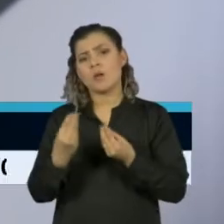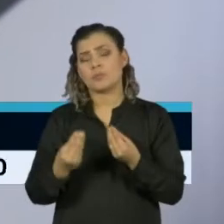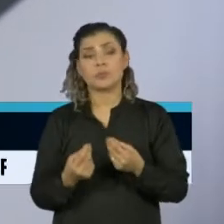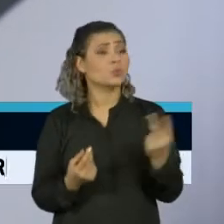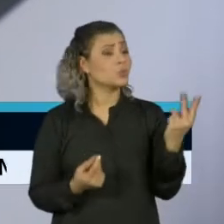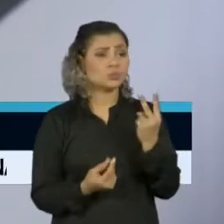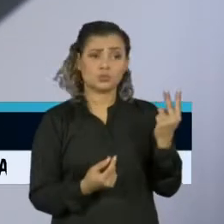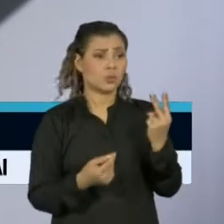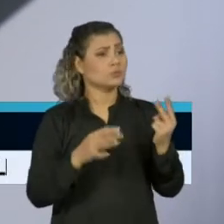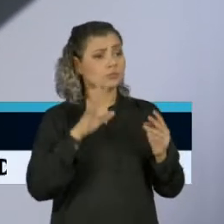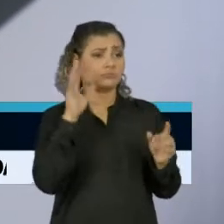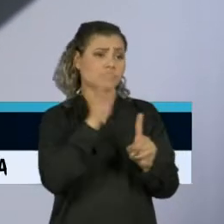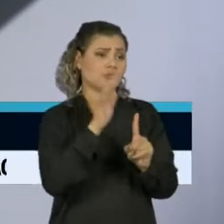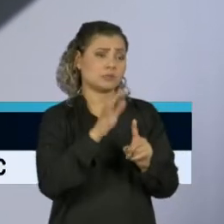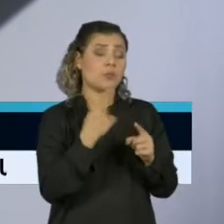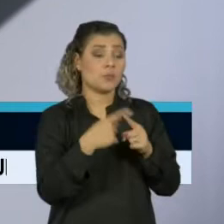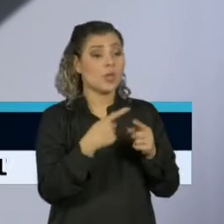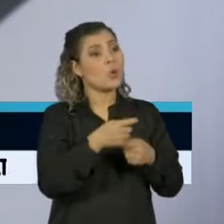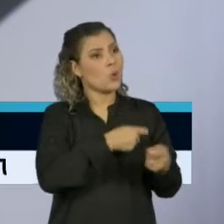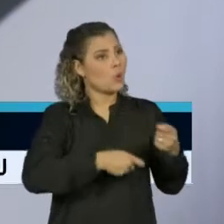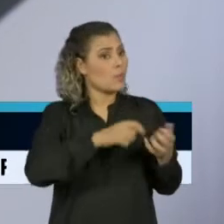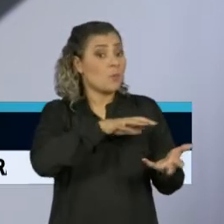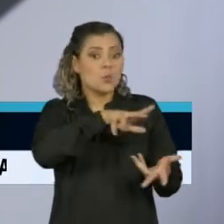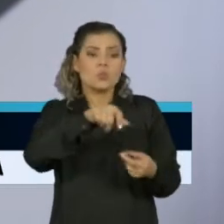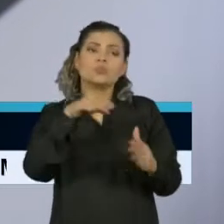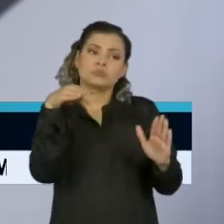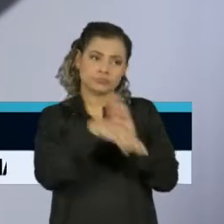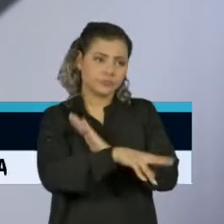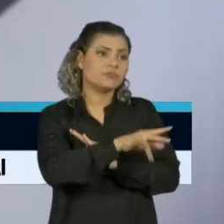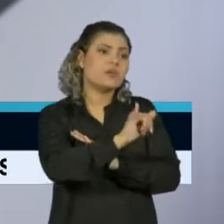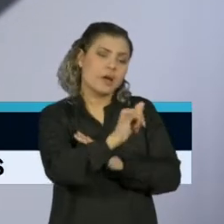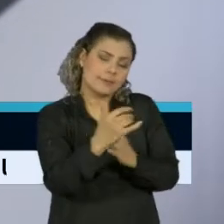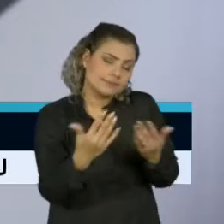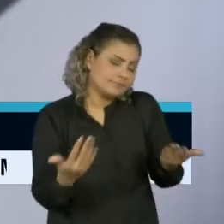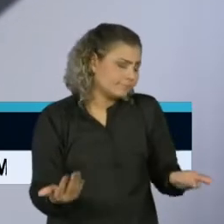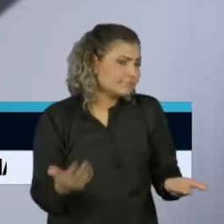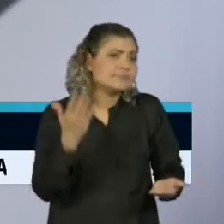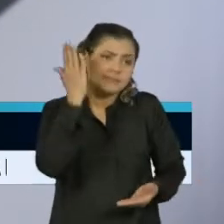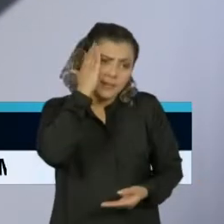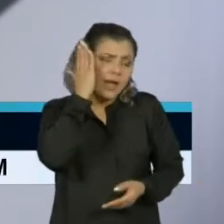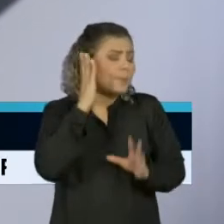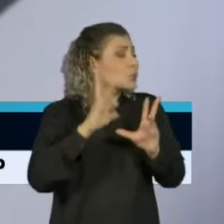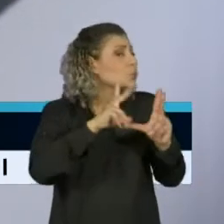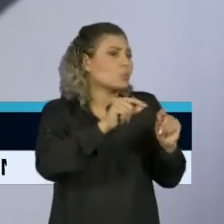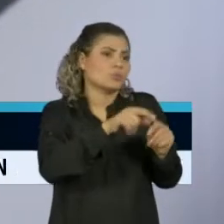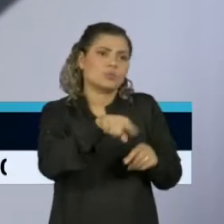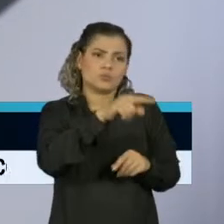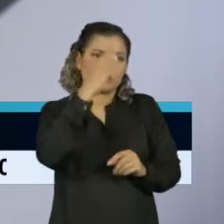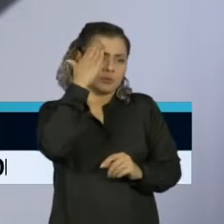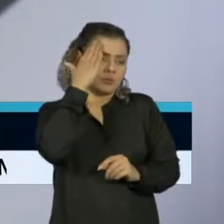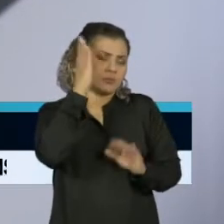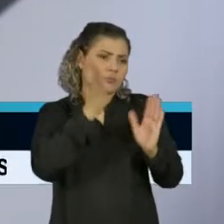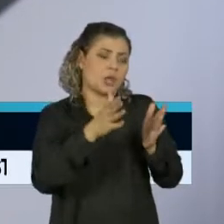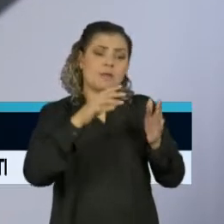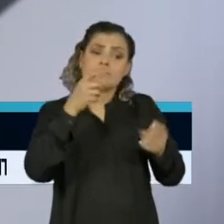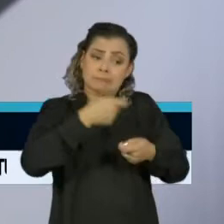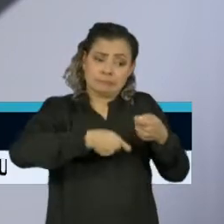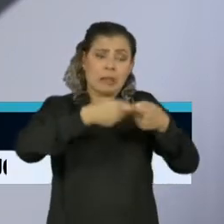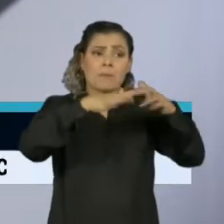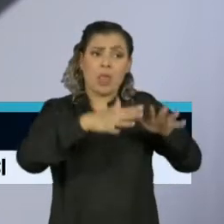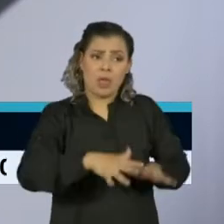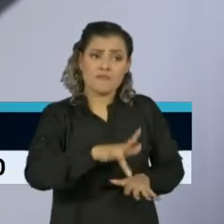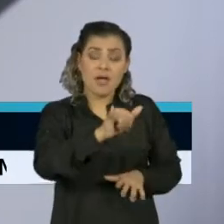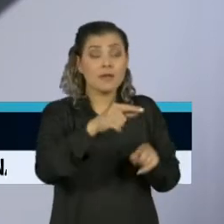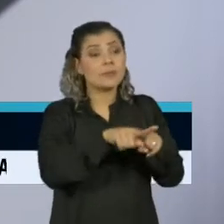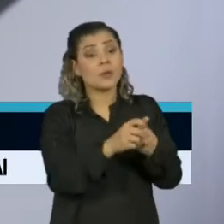a economia obviamente é esperada no mundo todo, ela vai ser muito, muito afetada, prejudicada e os